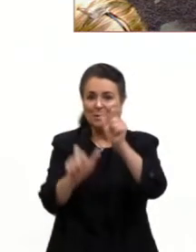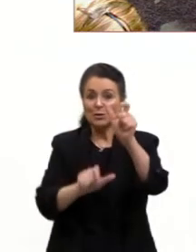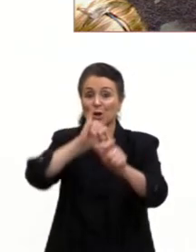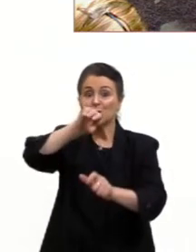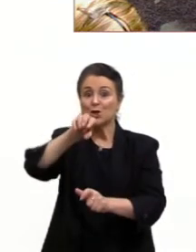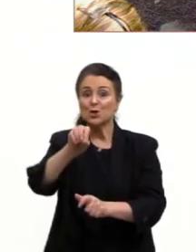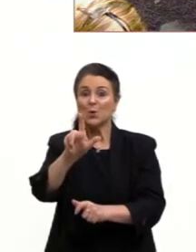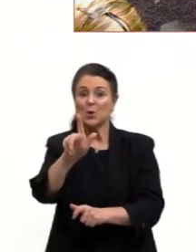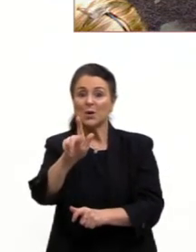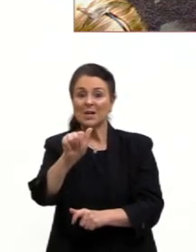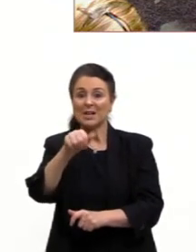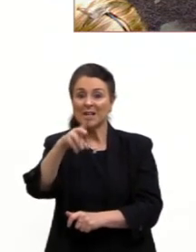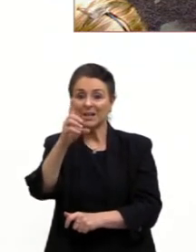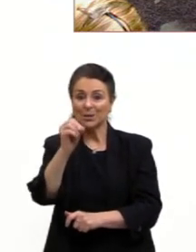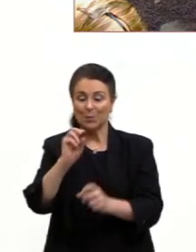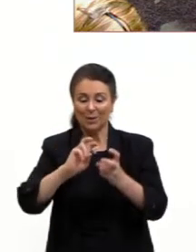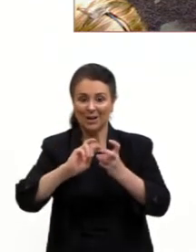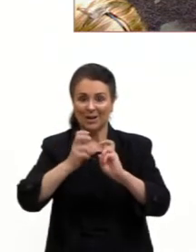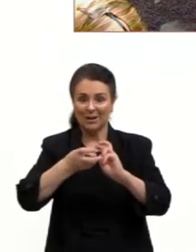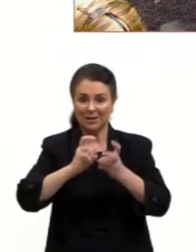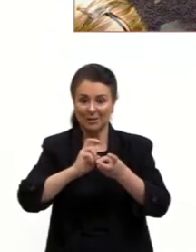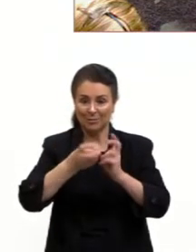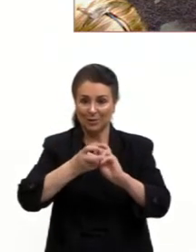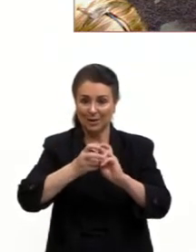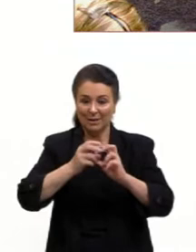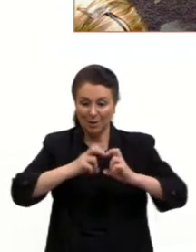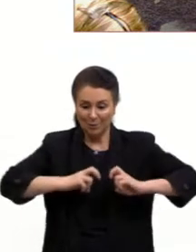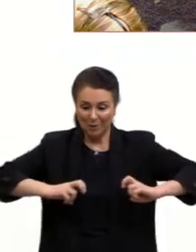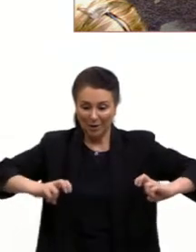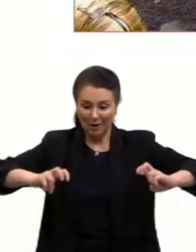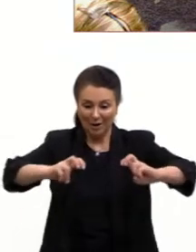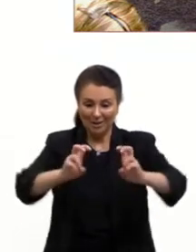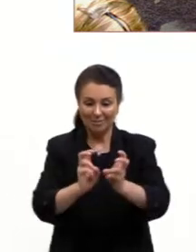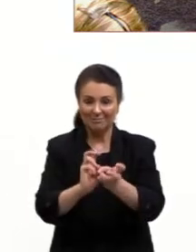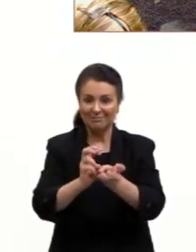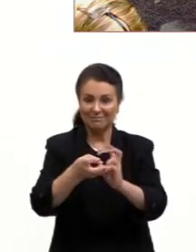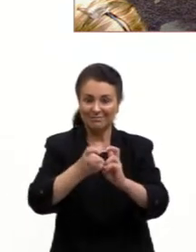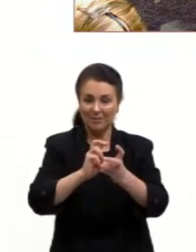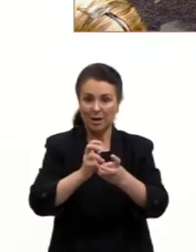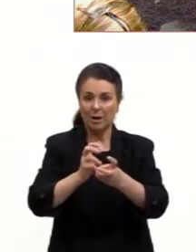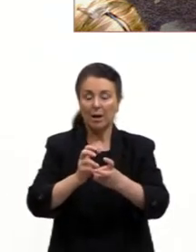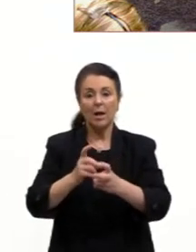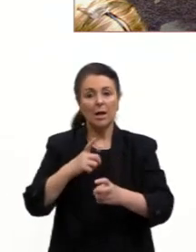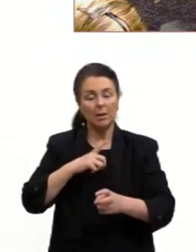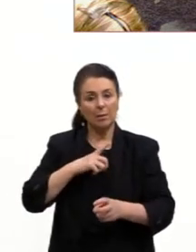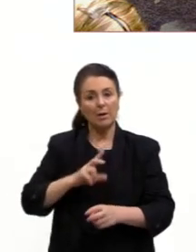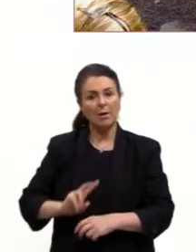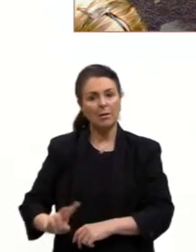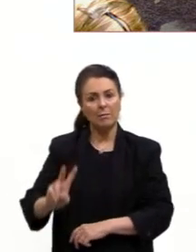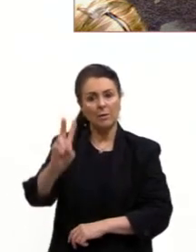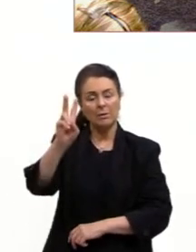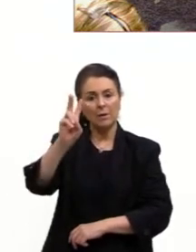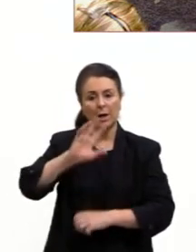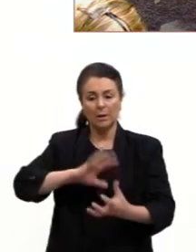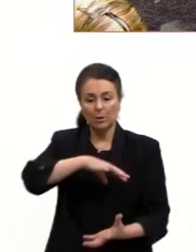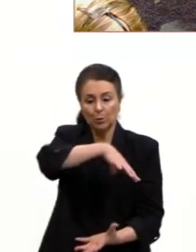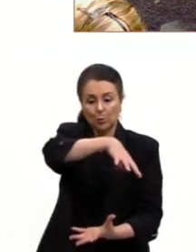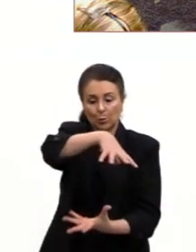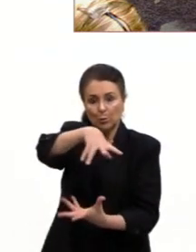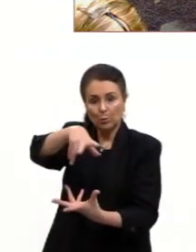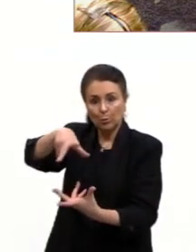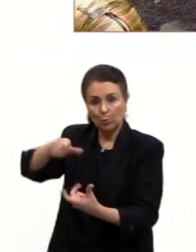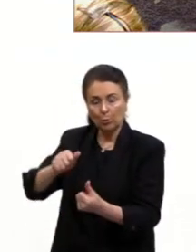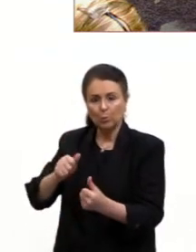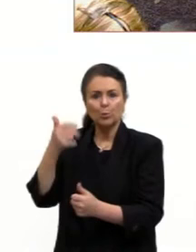roda de capoeira. E como também ela é uma expressão cultural muito valorizada no exterior, por exemplo. Hollywood cada